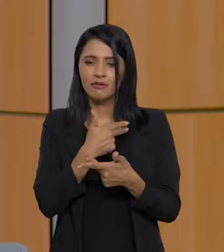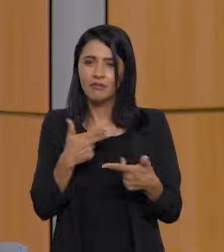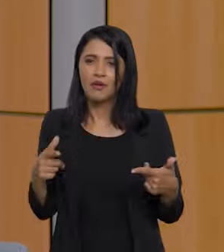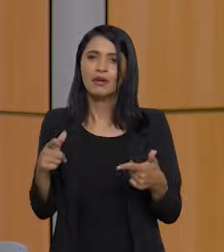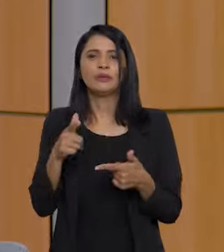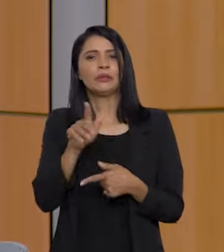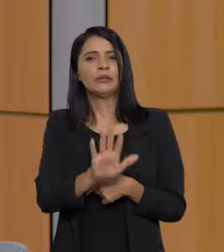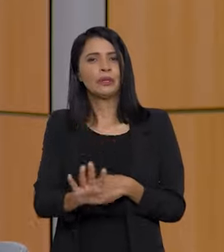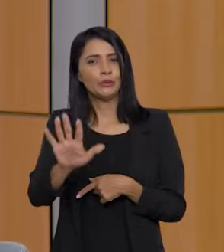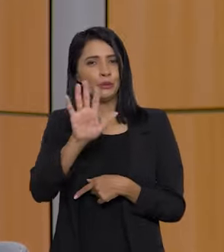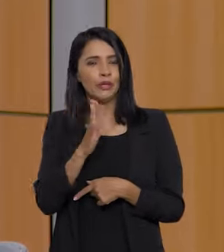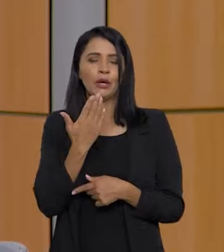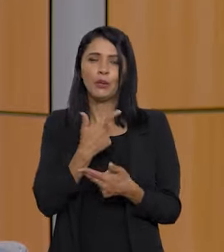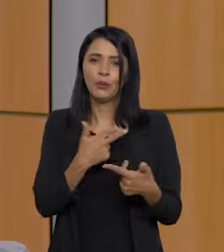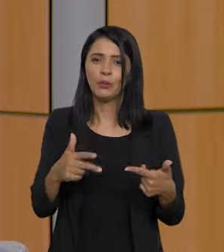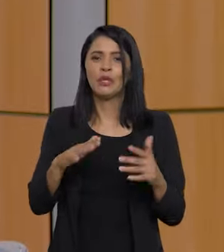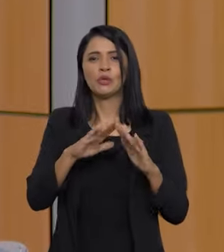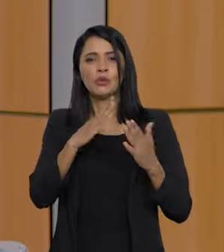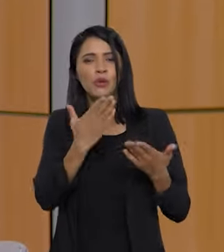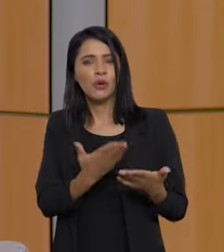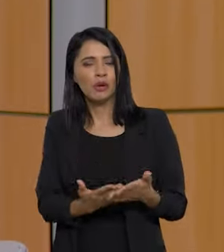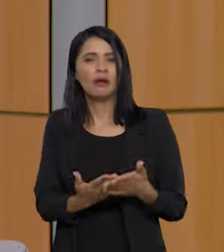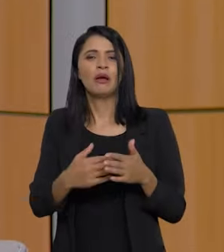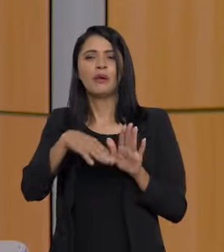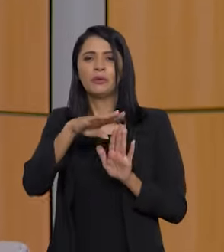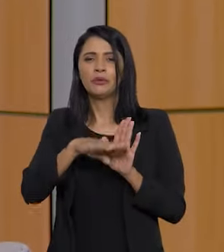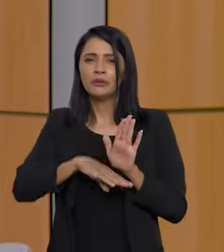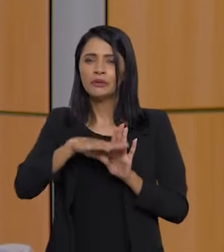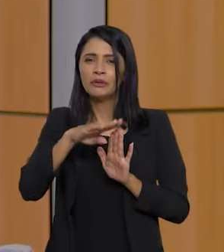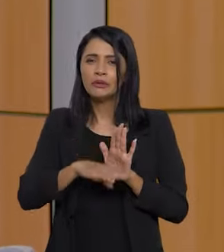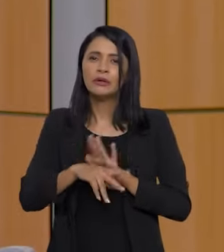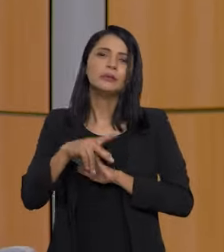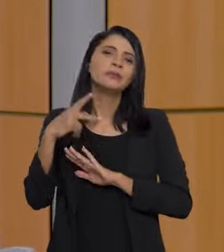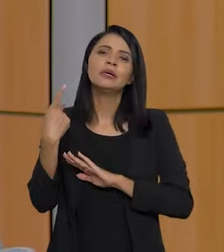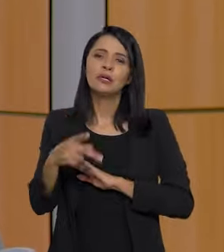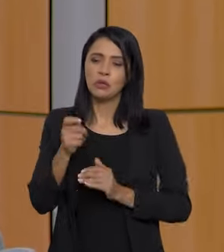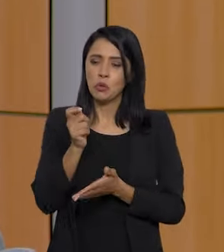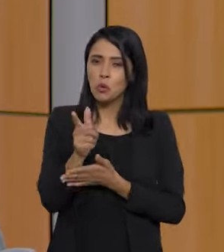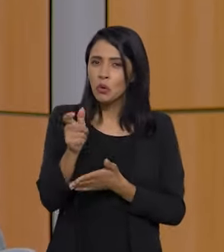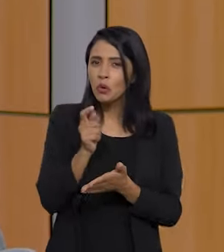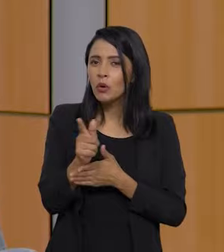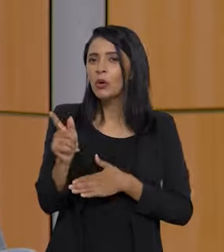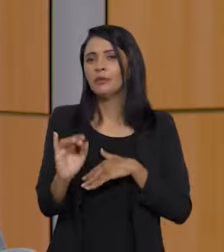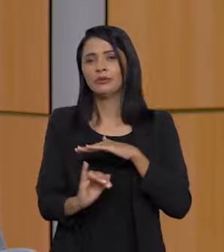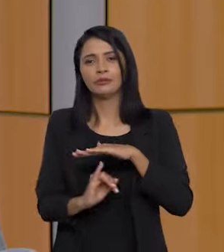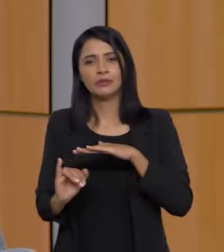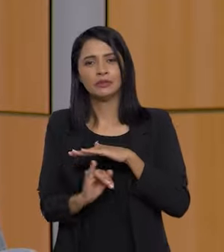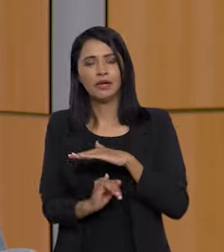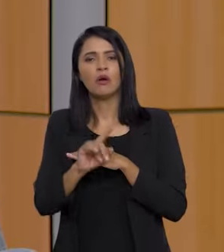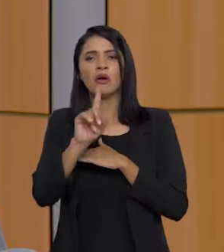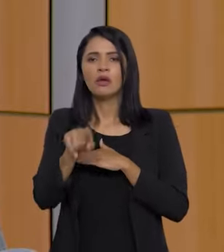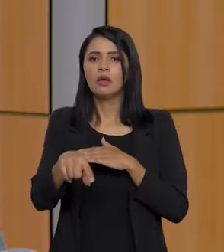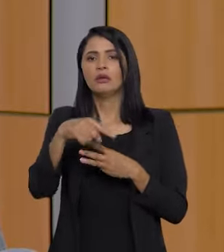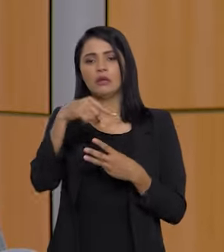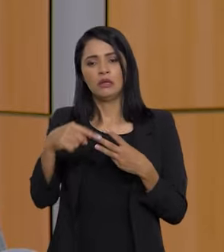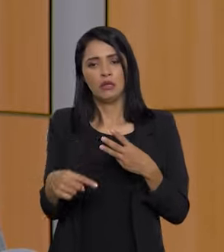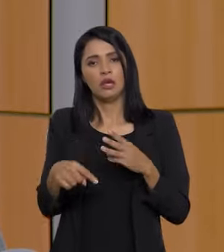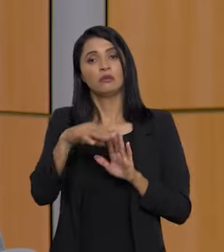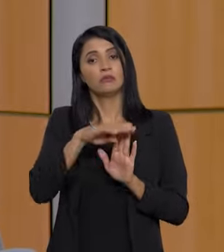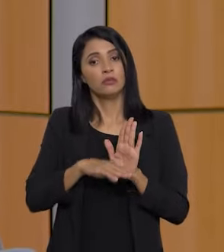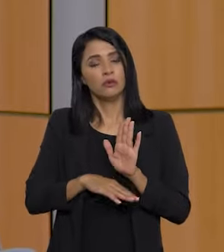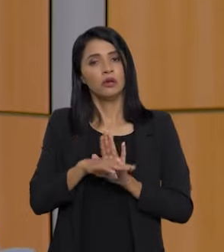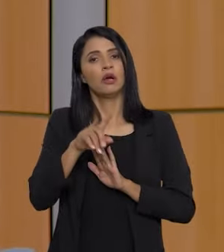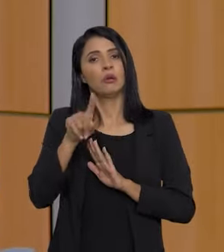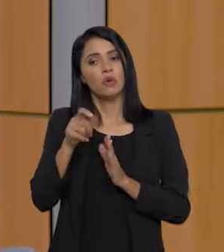Alimentos, o Programa Nacional de Alimentação Escolar, o Programa de Compras Institucionais, Esses são três